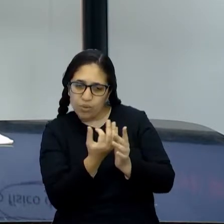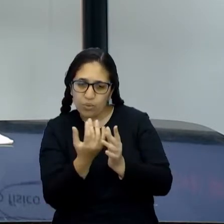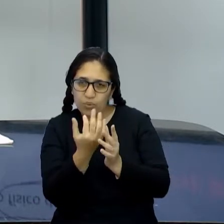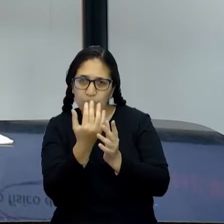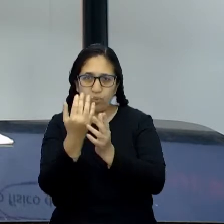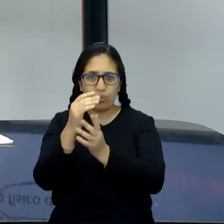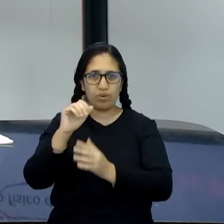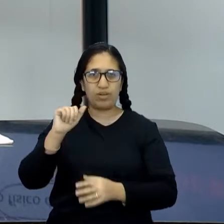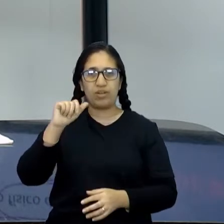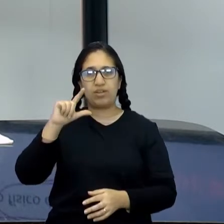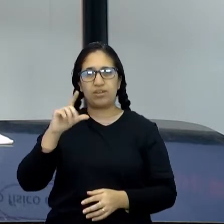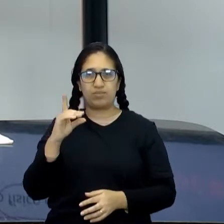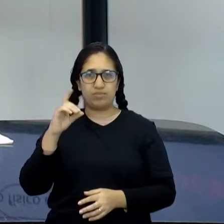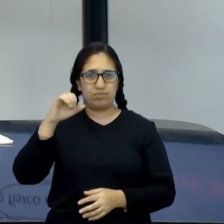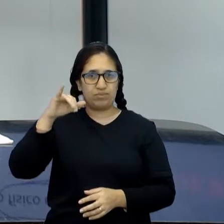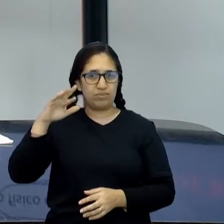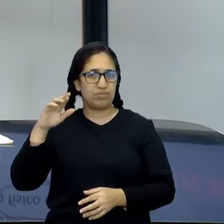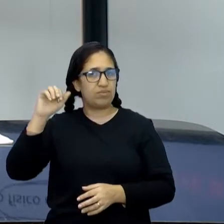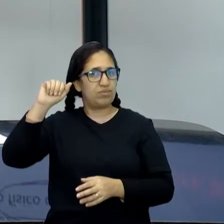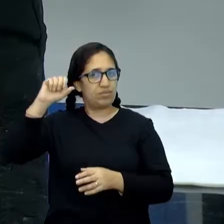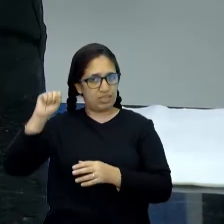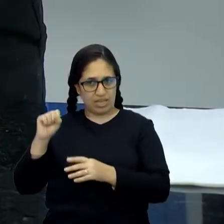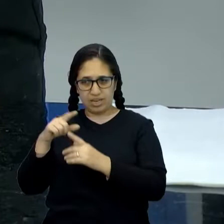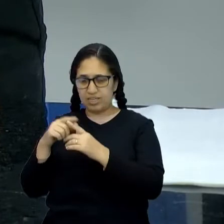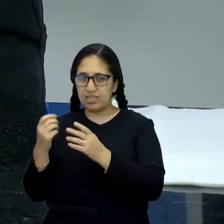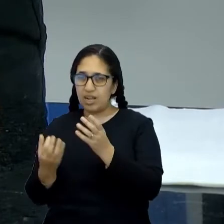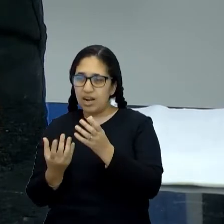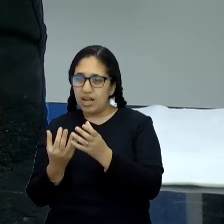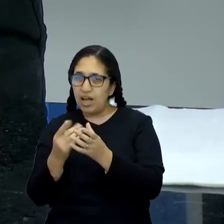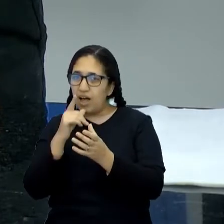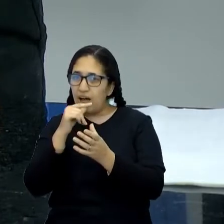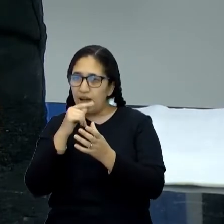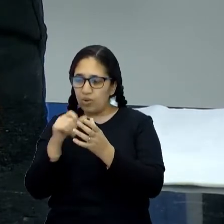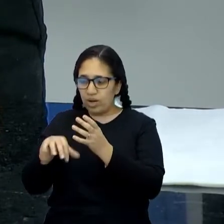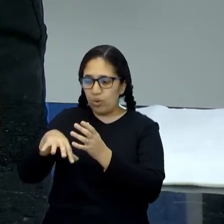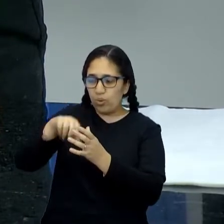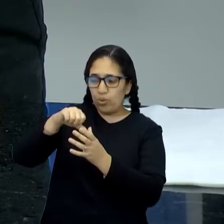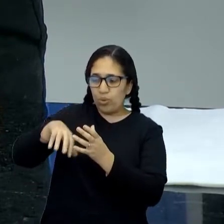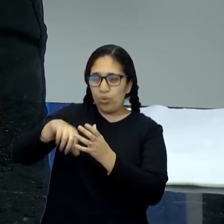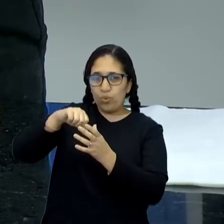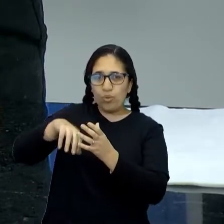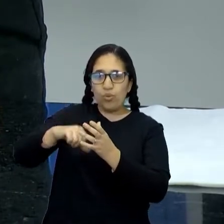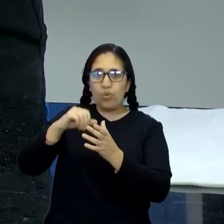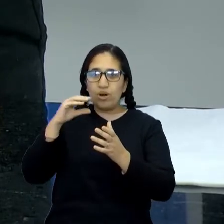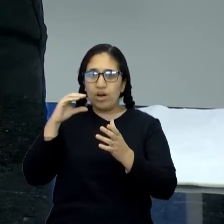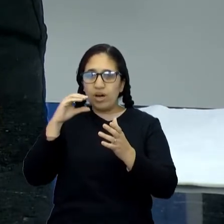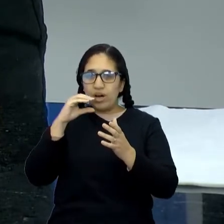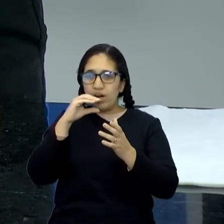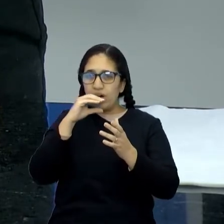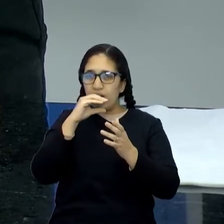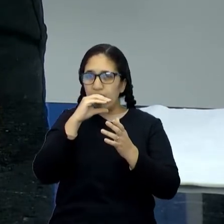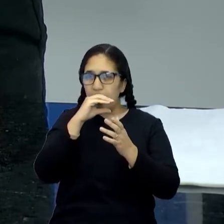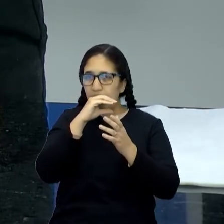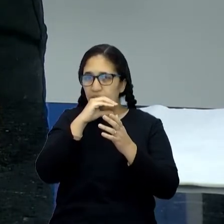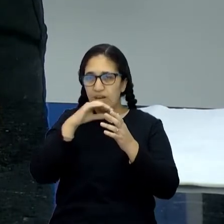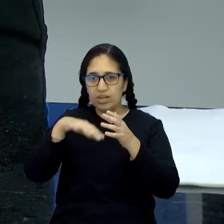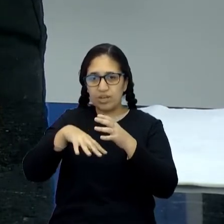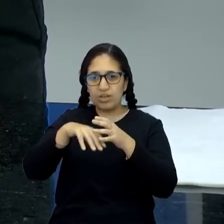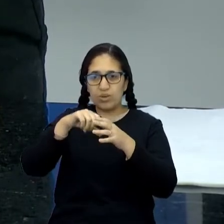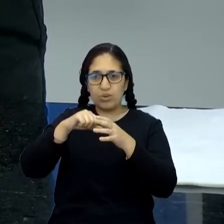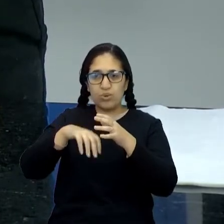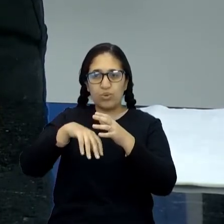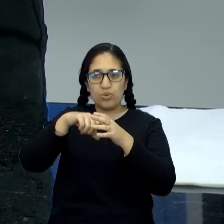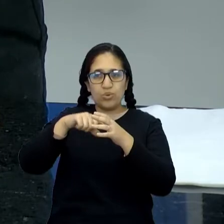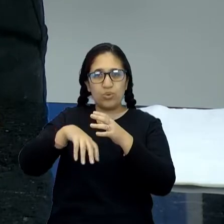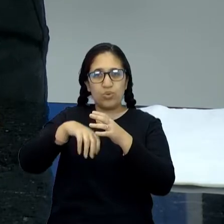caldeiras, né? A gente oferece calor e ela armazena esse calor, né? Ela tá recebendo calor aqui, ó, o calor da chama